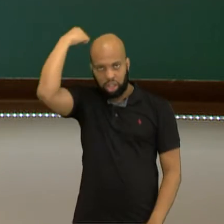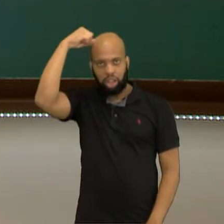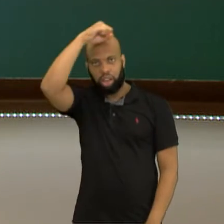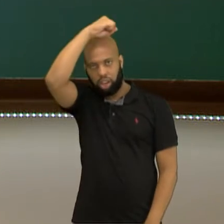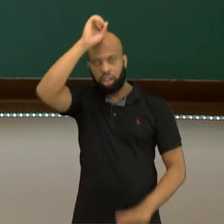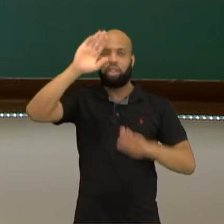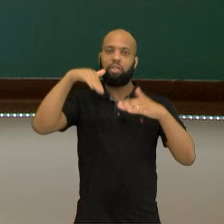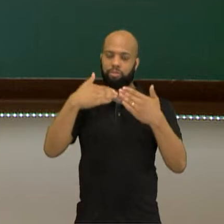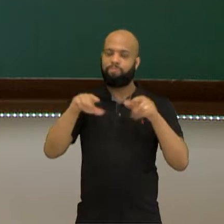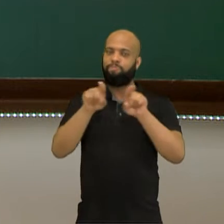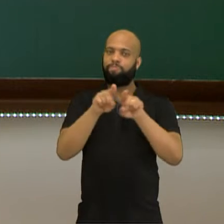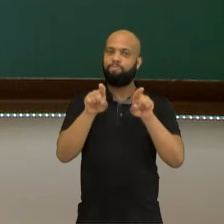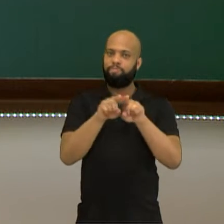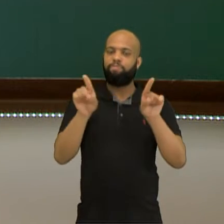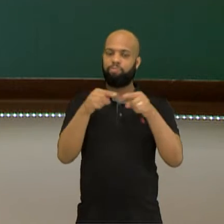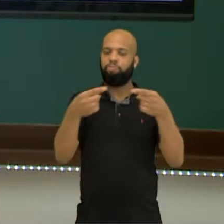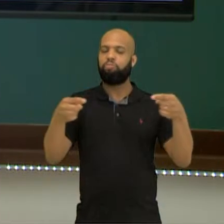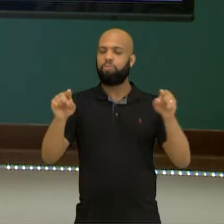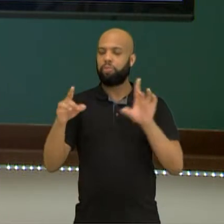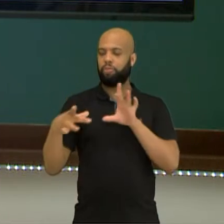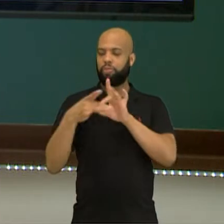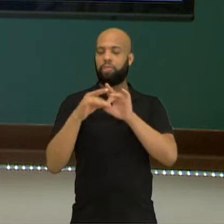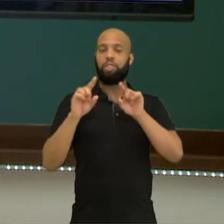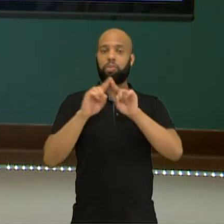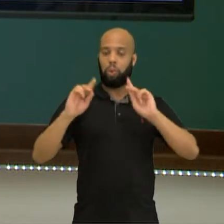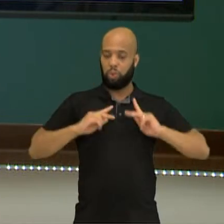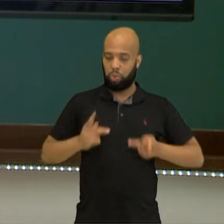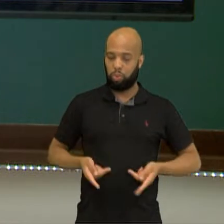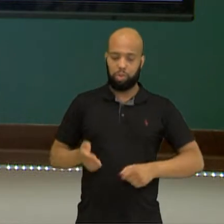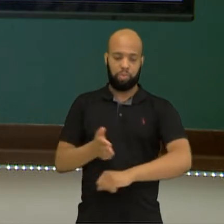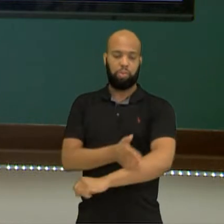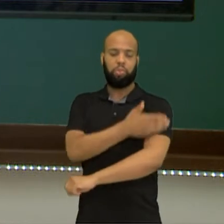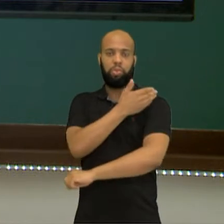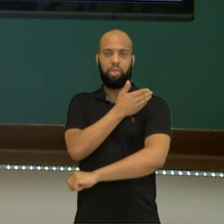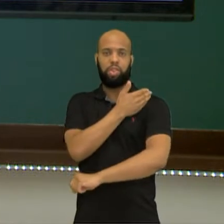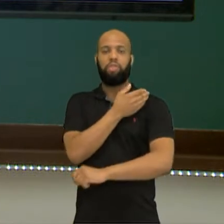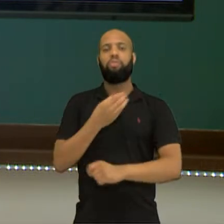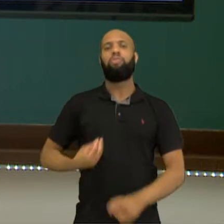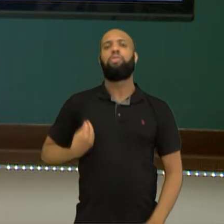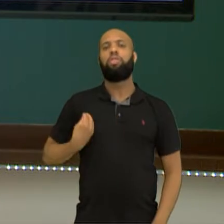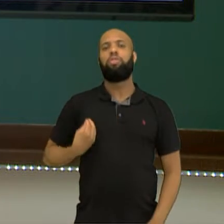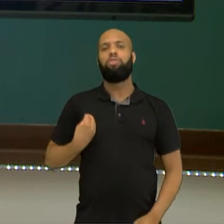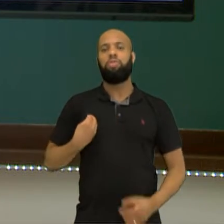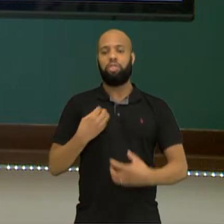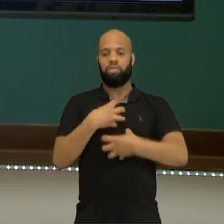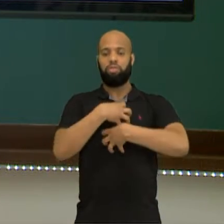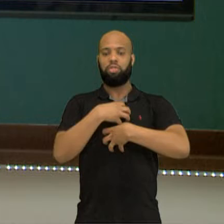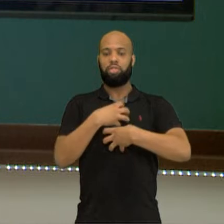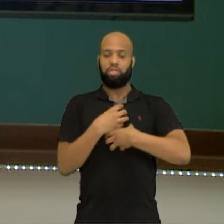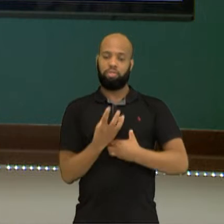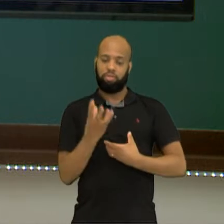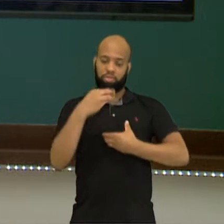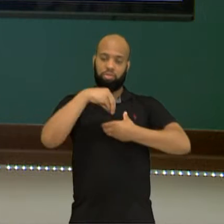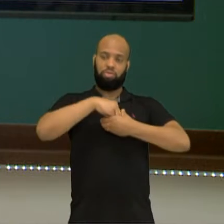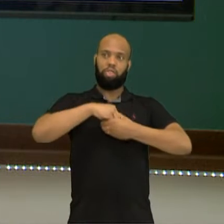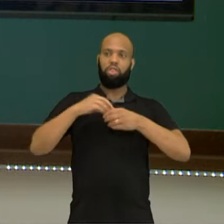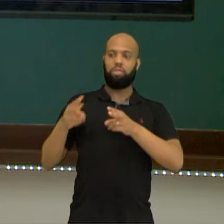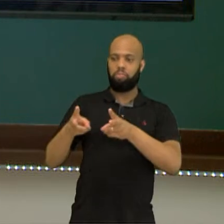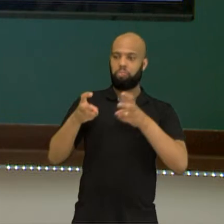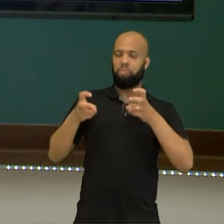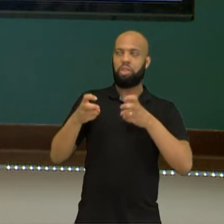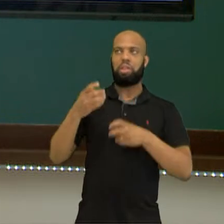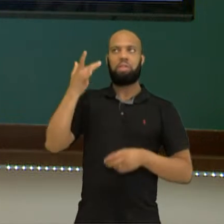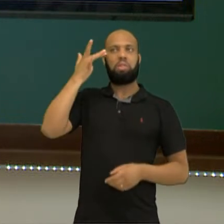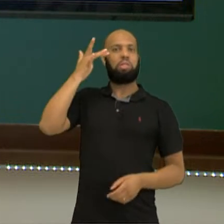diferente. Mas é legal lembrar aqui também que o homem primitivo trabalhava... Vivia por instinto. Então, ele não